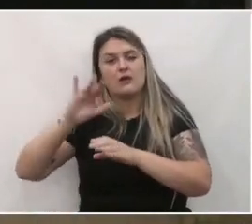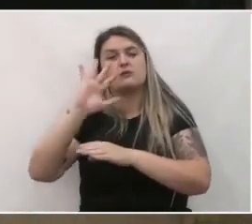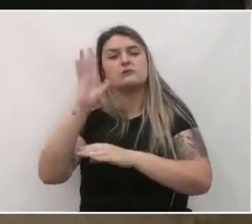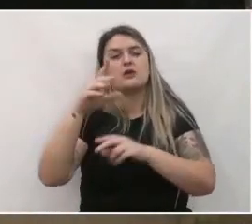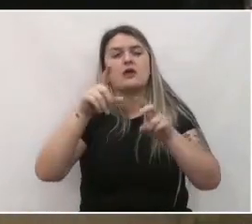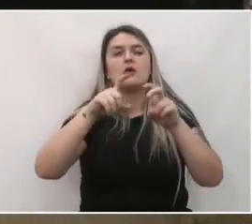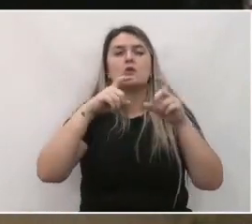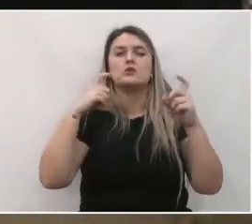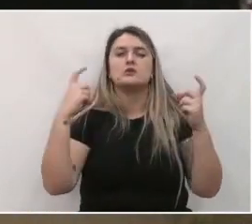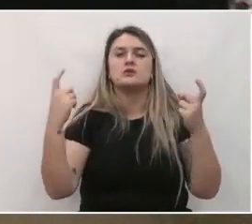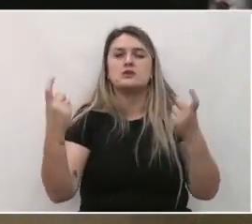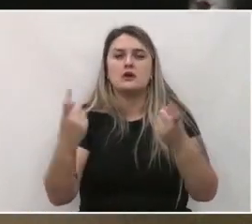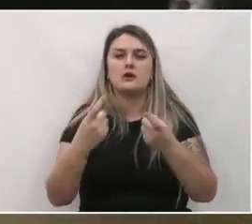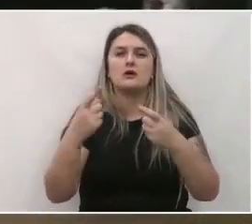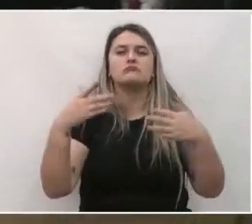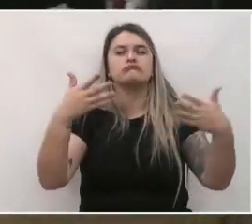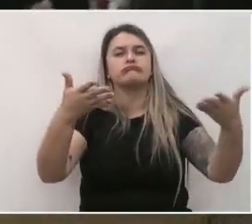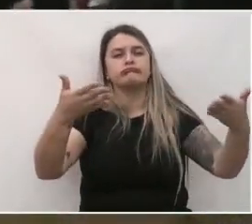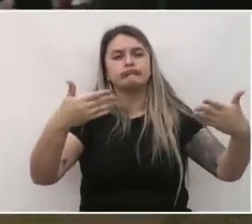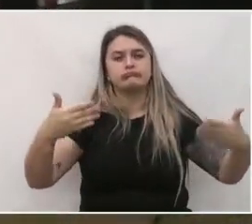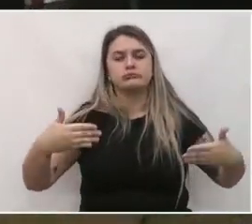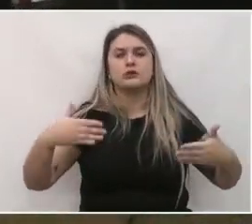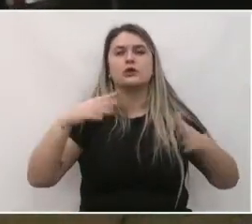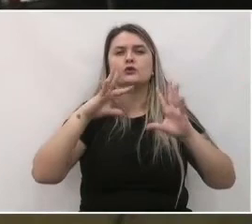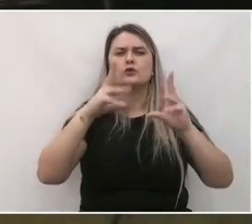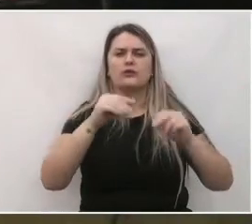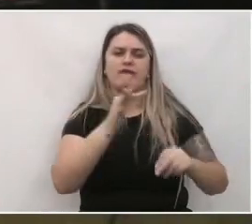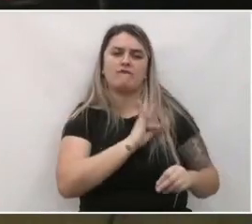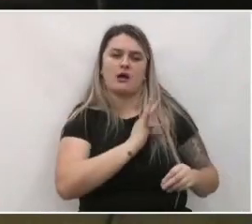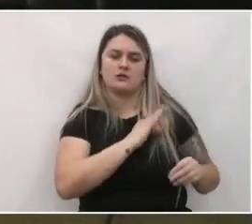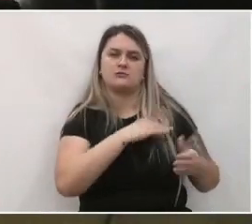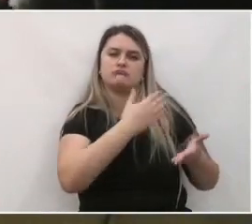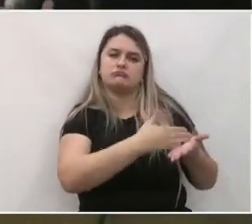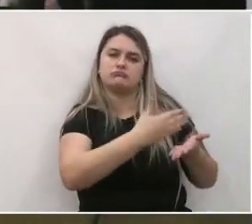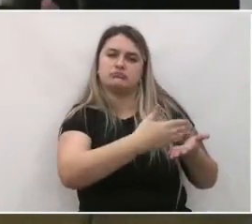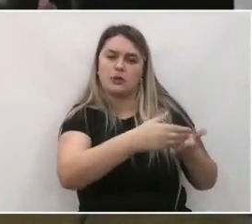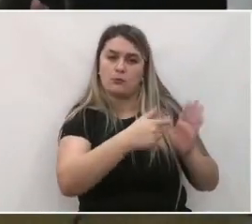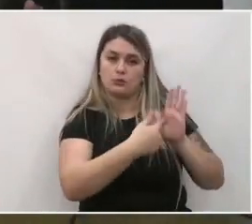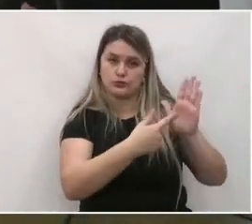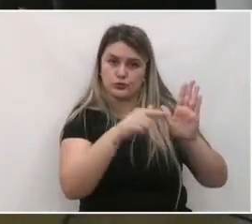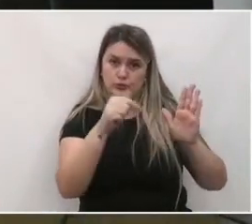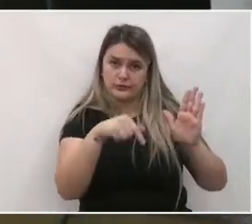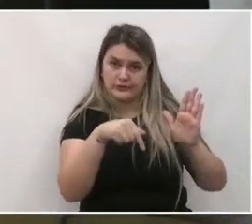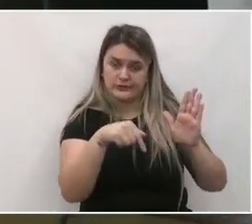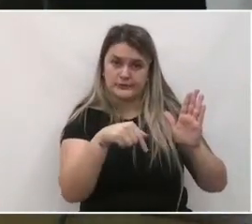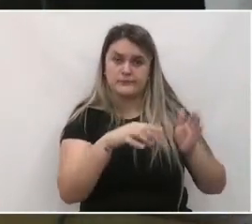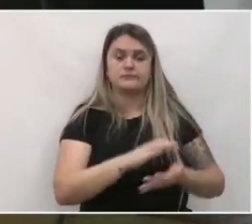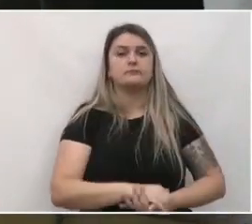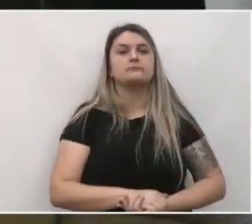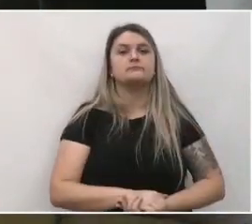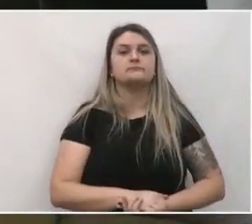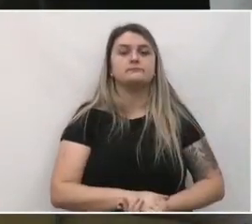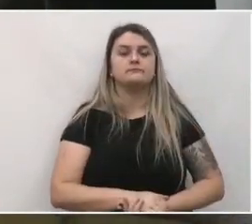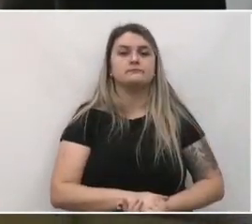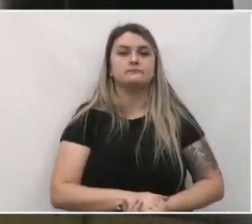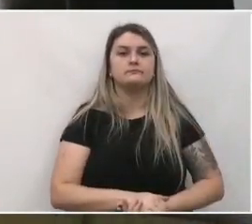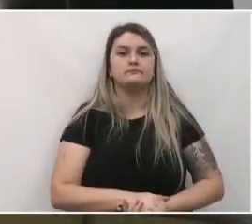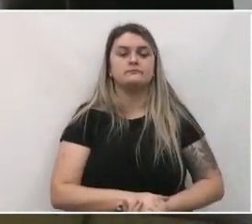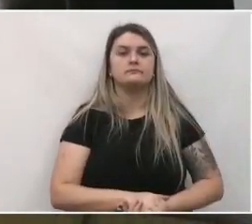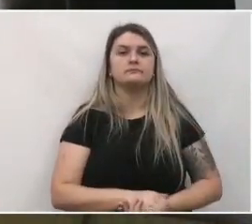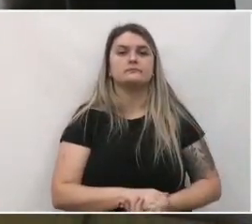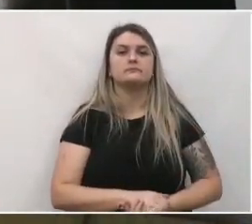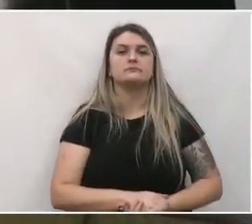públicas haverá todo o processo que foi apresentado aqui nessa audiência hoje sobre a